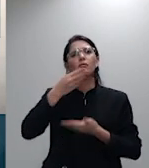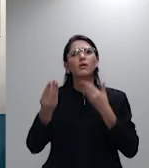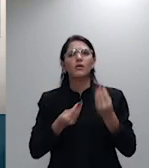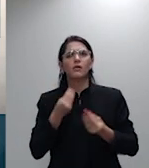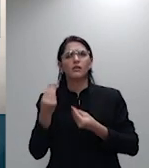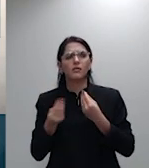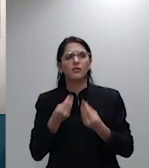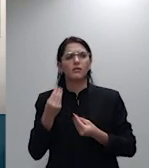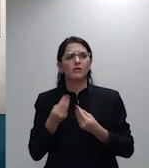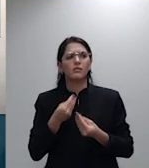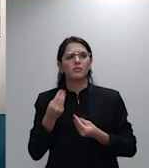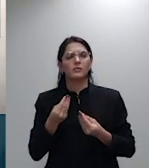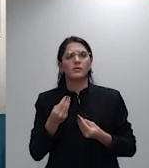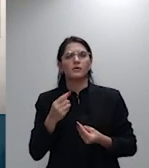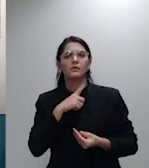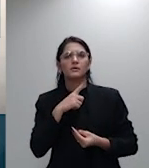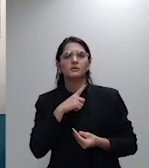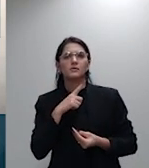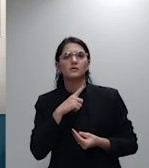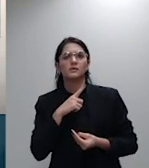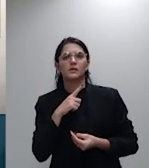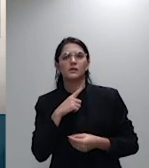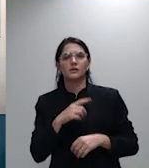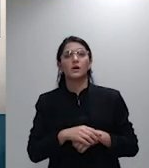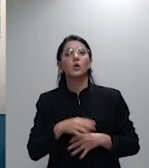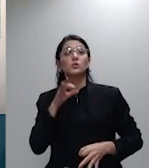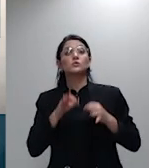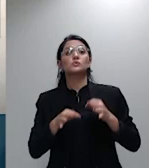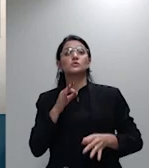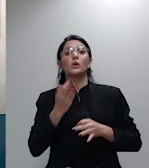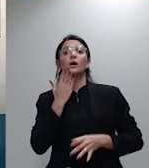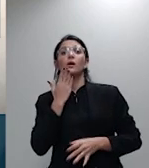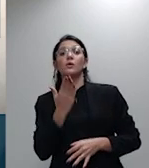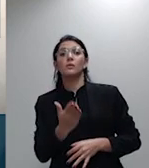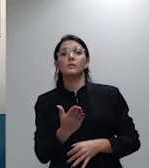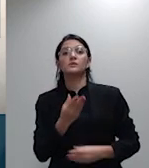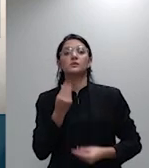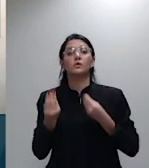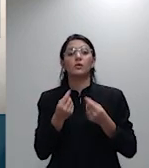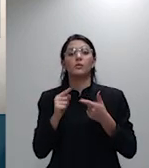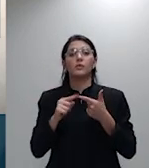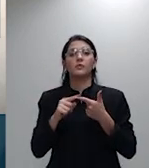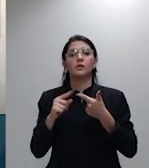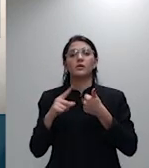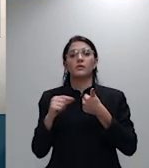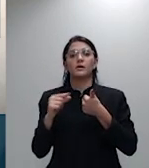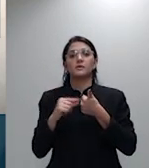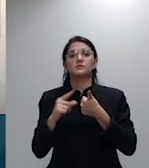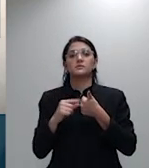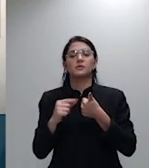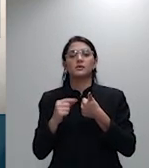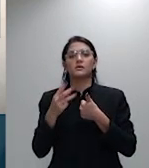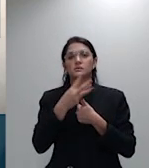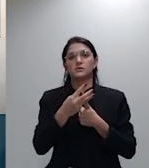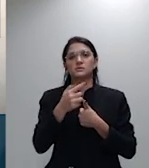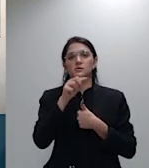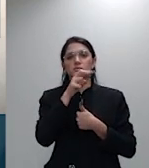mesmo julgar antecipadamente o pedido a par do artigo 355, inciso 1 do CPC,